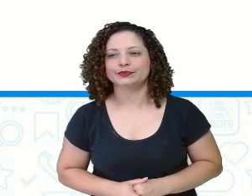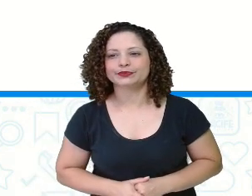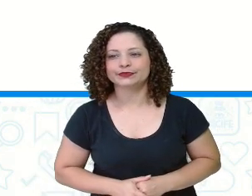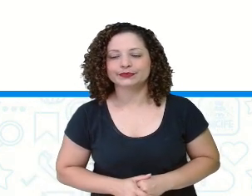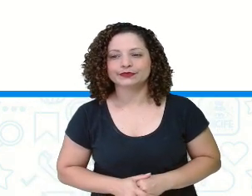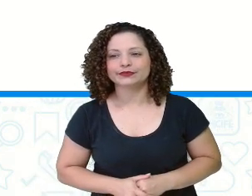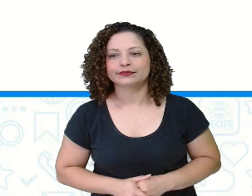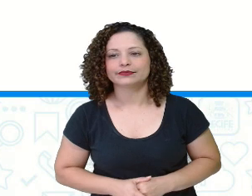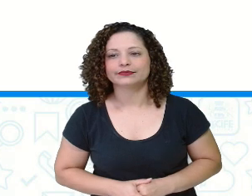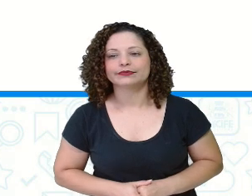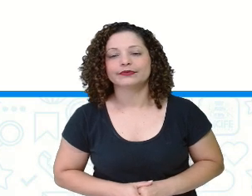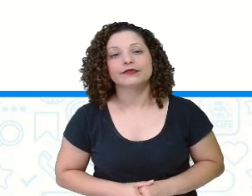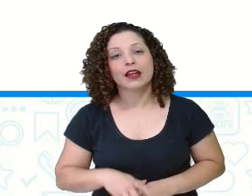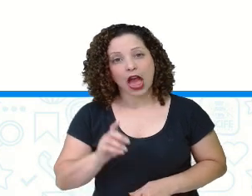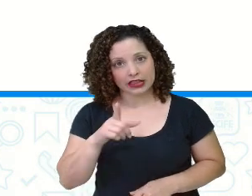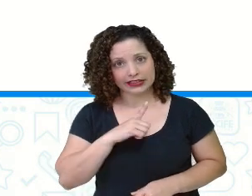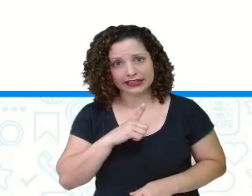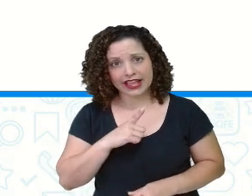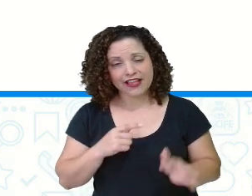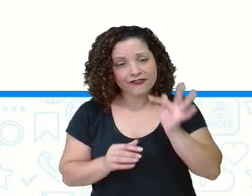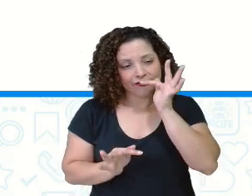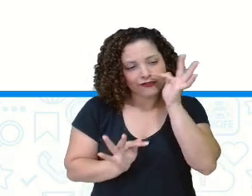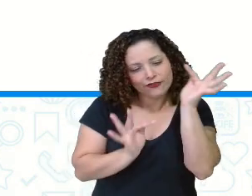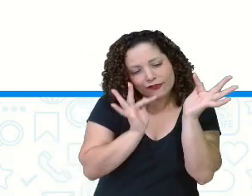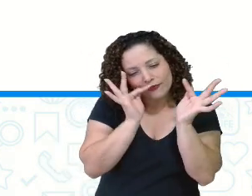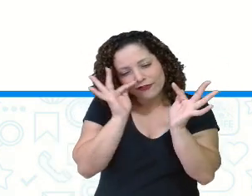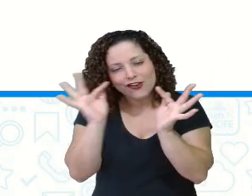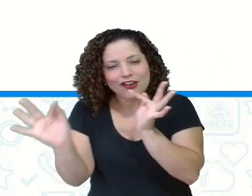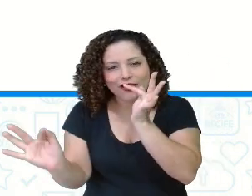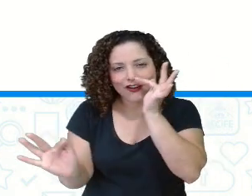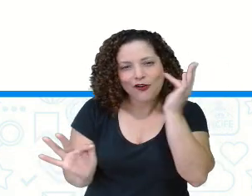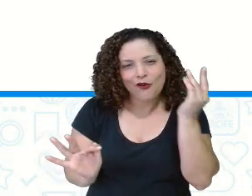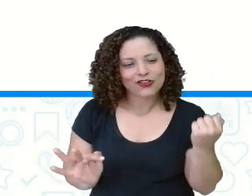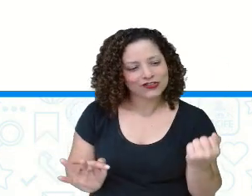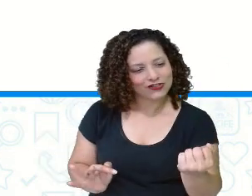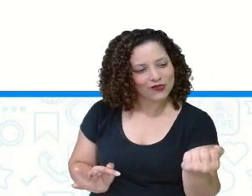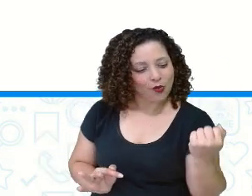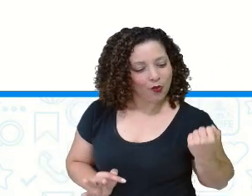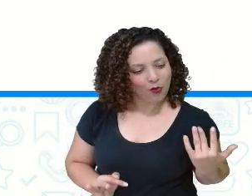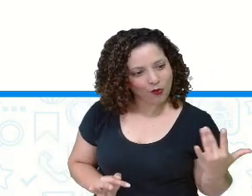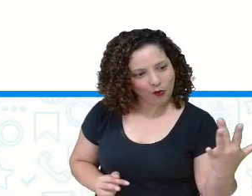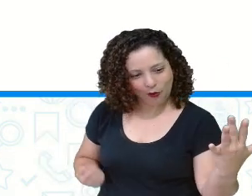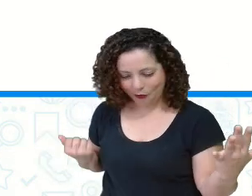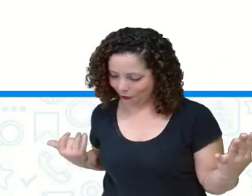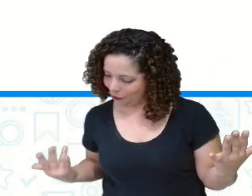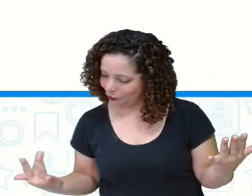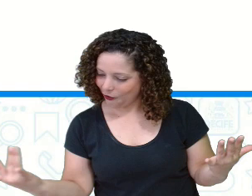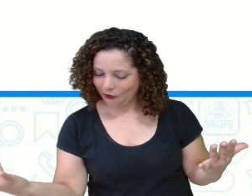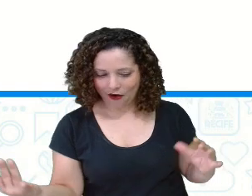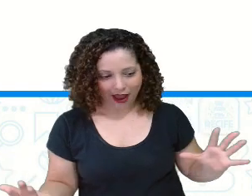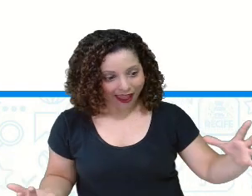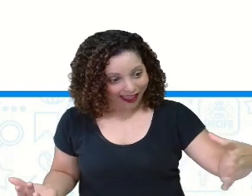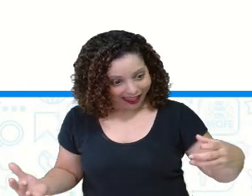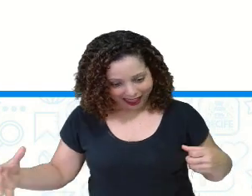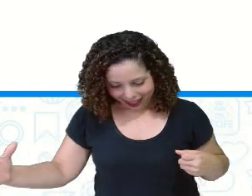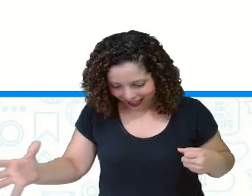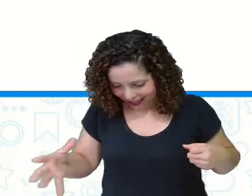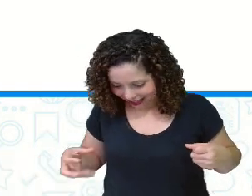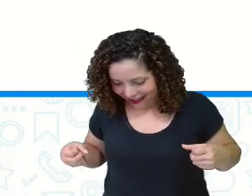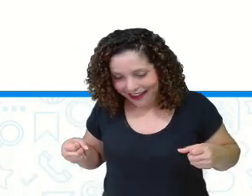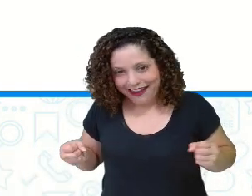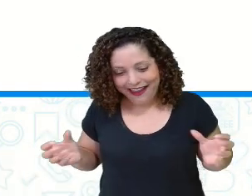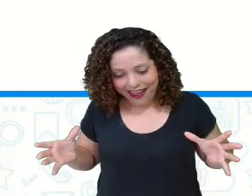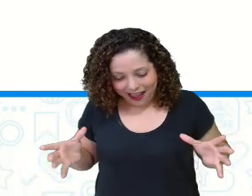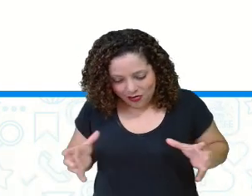Pegue algumas flores para a vovó. Sugere o lobo. A menina acha a ideia muito